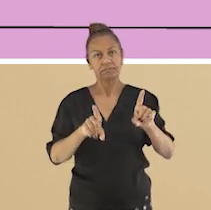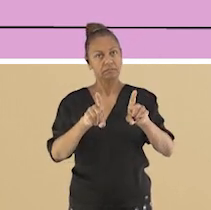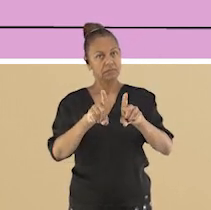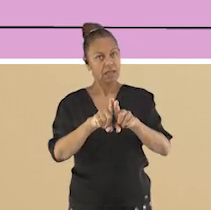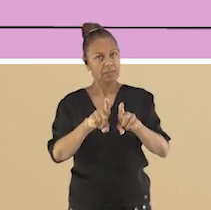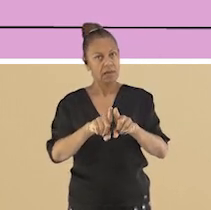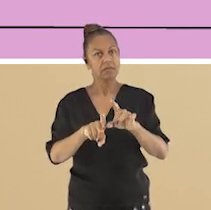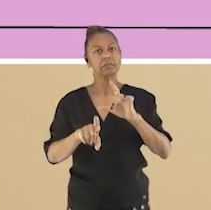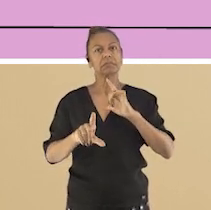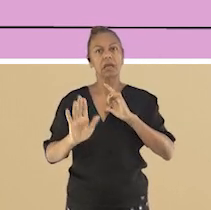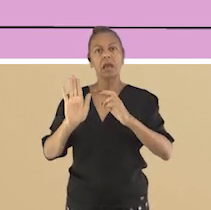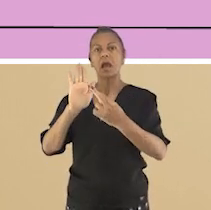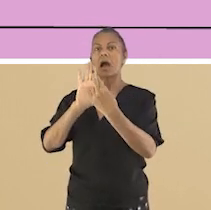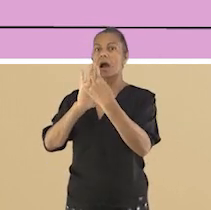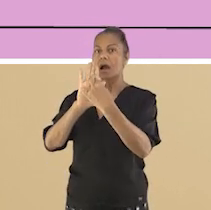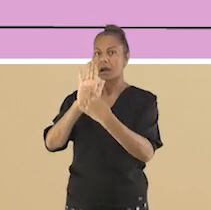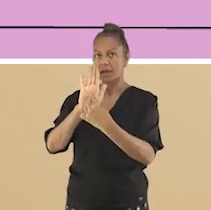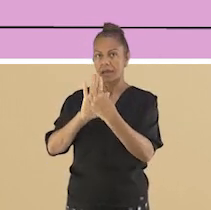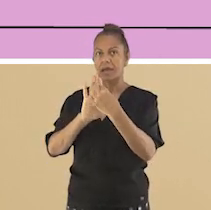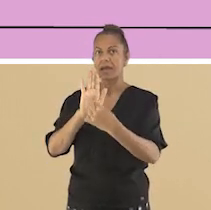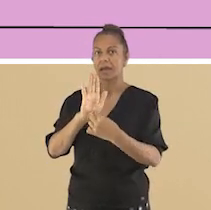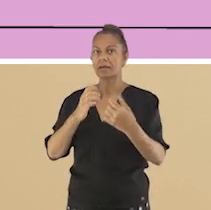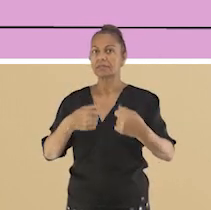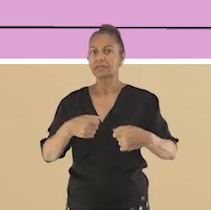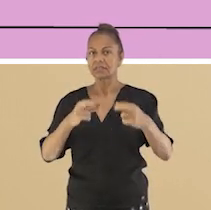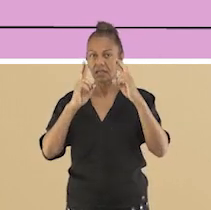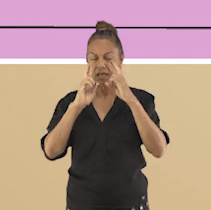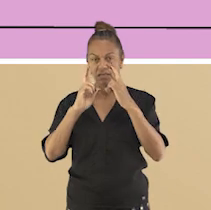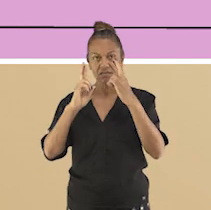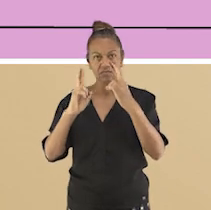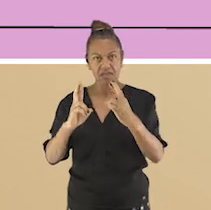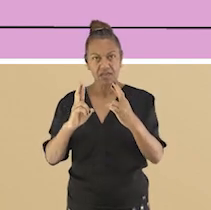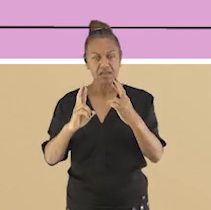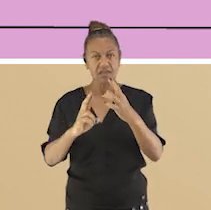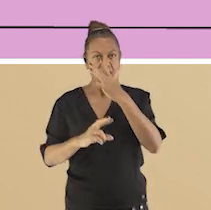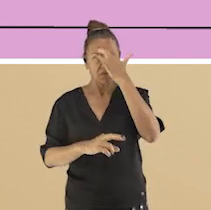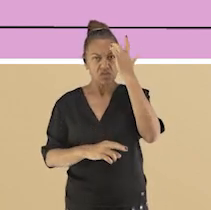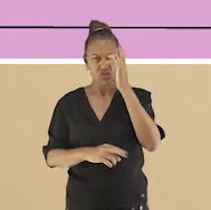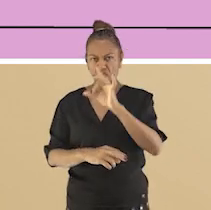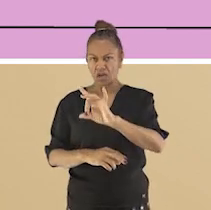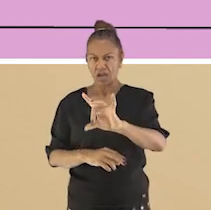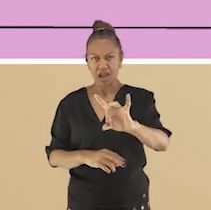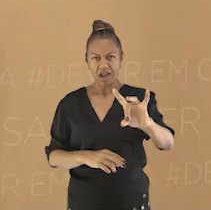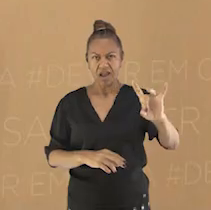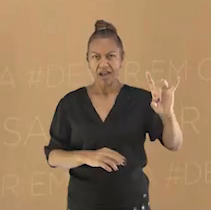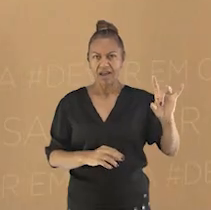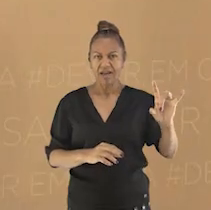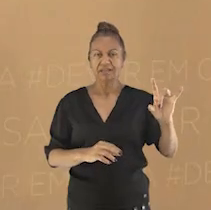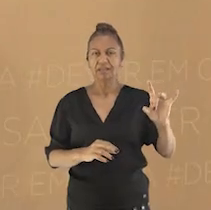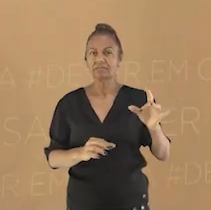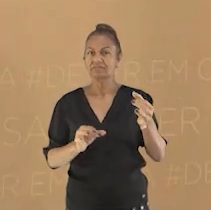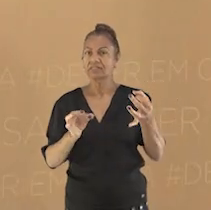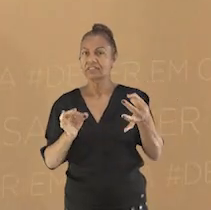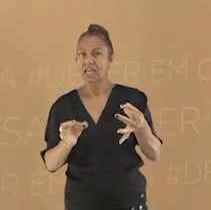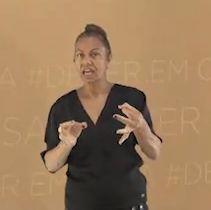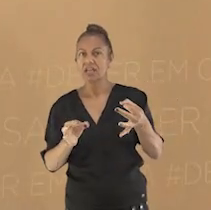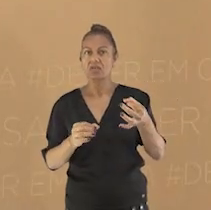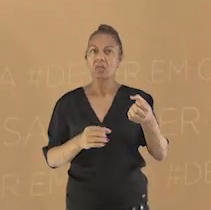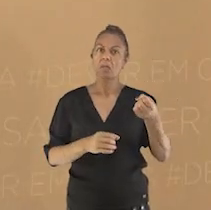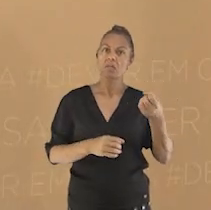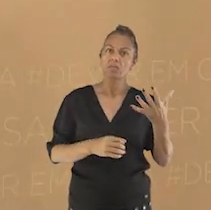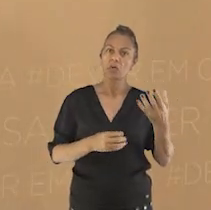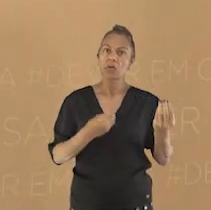religioso, a fim de que o modo de agir de cada um seja considerado certo e de acordo com o bem. Há diferença